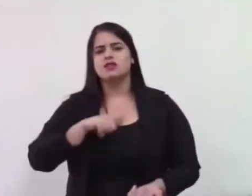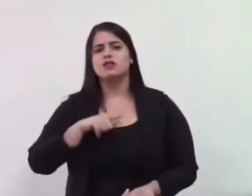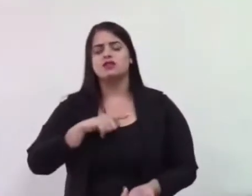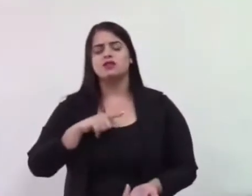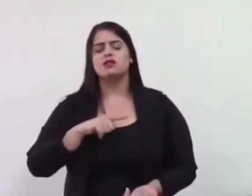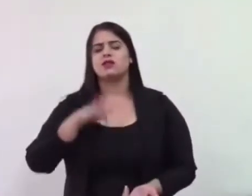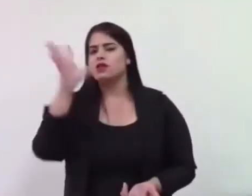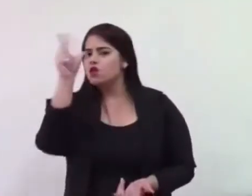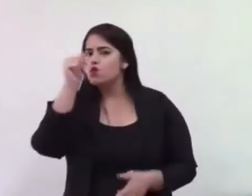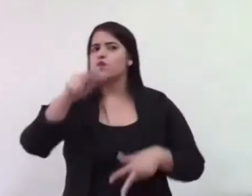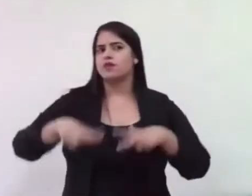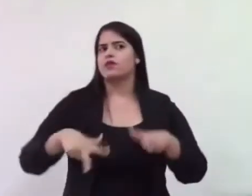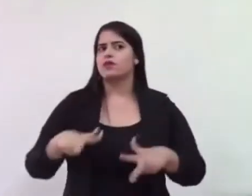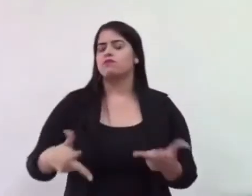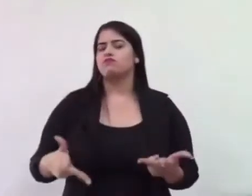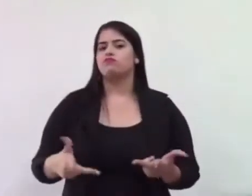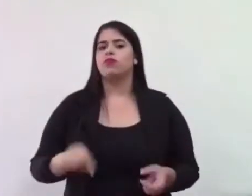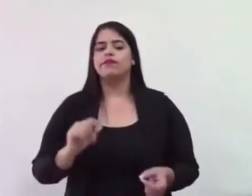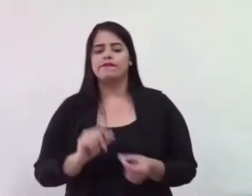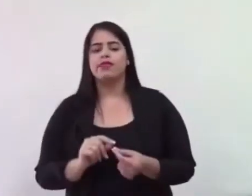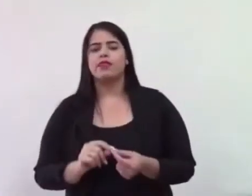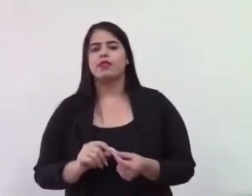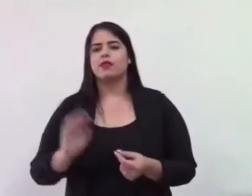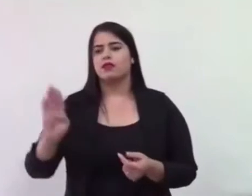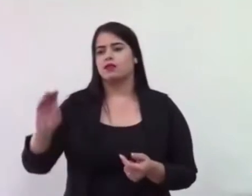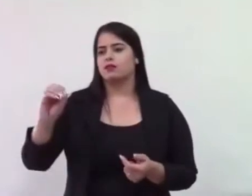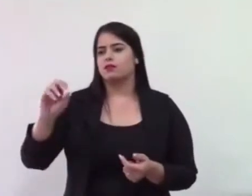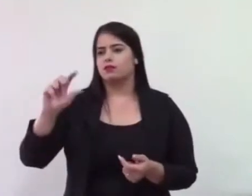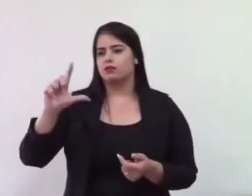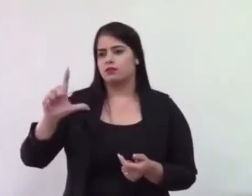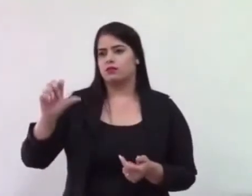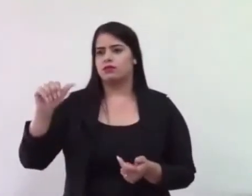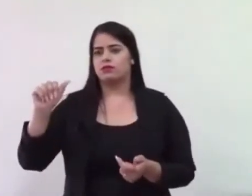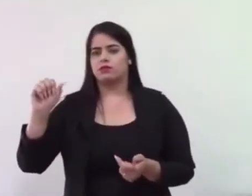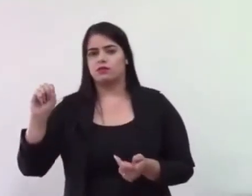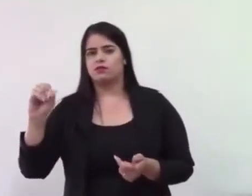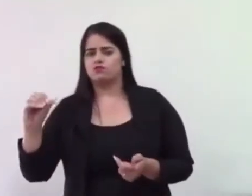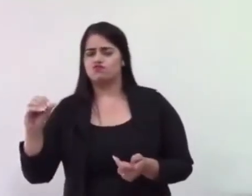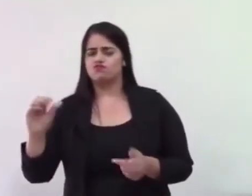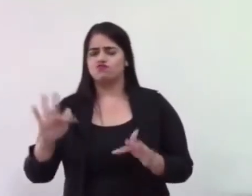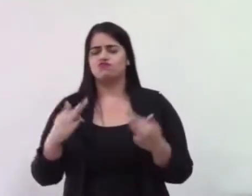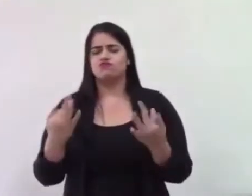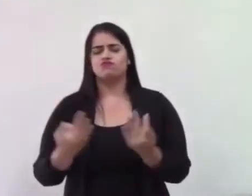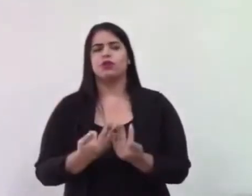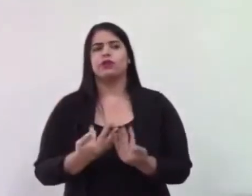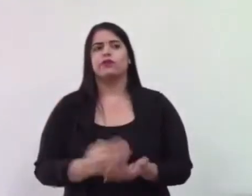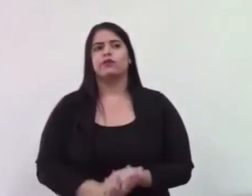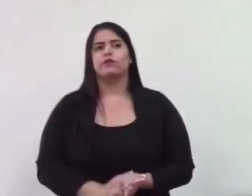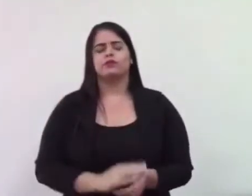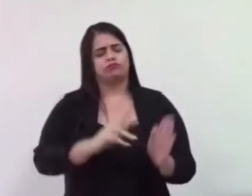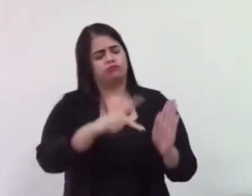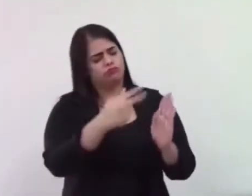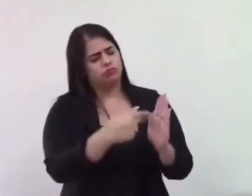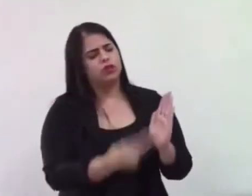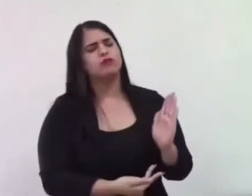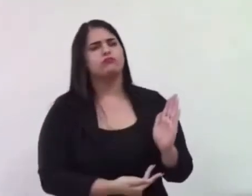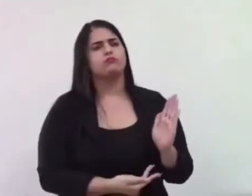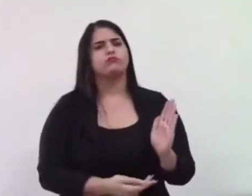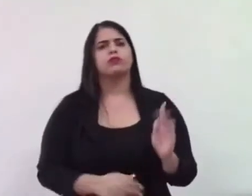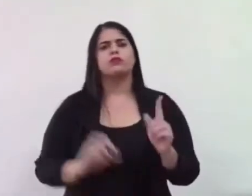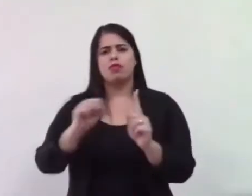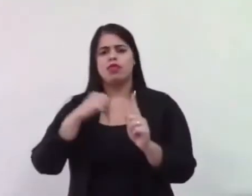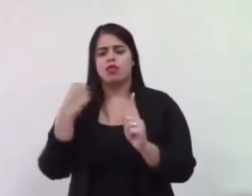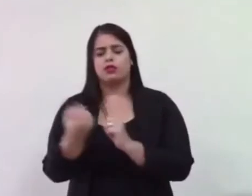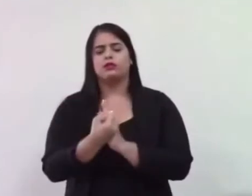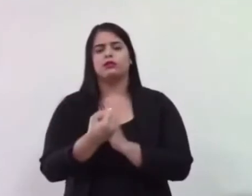e fazer esse Bolsa Família Municipal. Através dessa emenda e através da assistência social. Então é